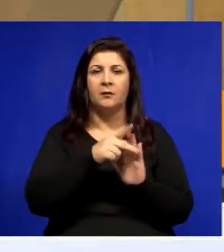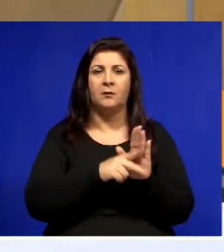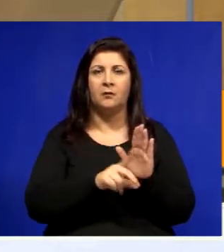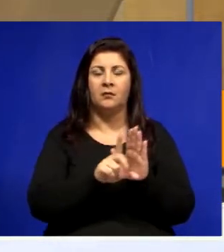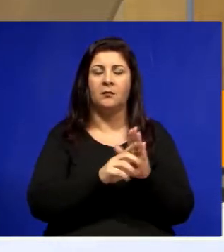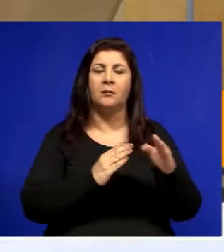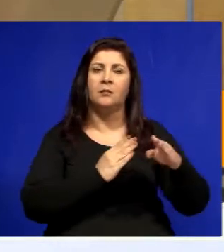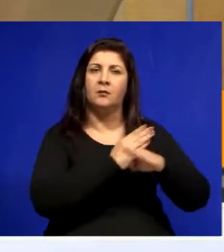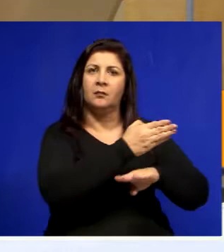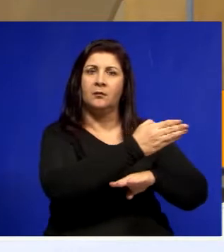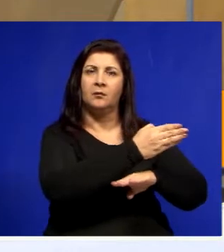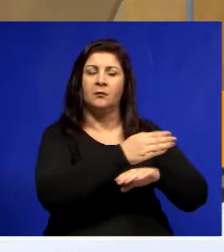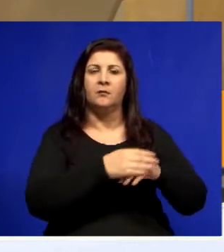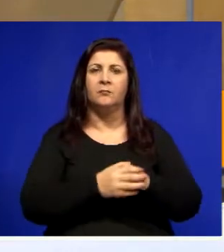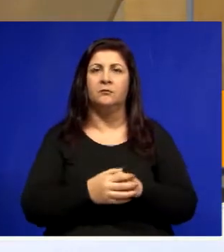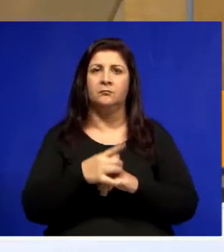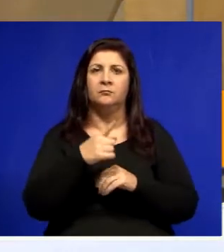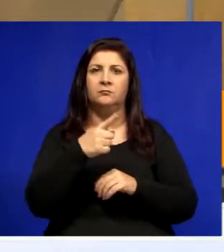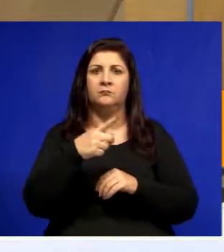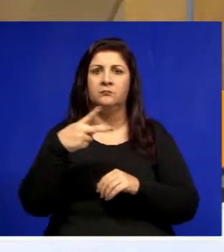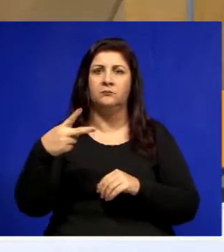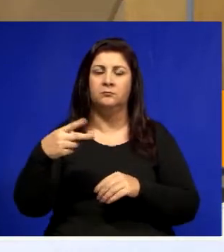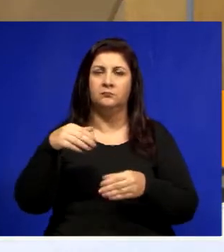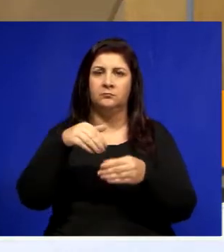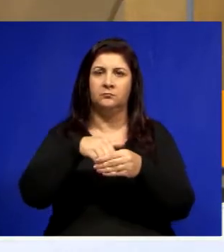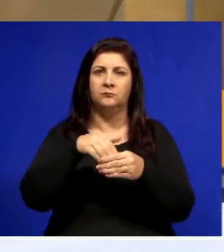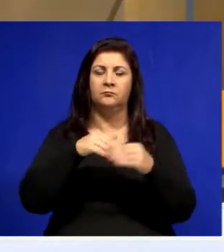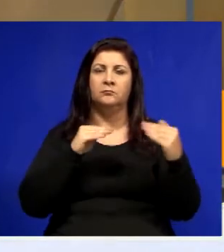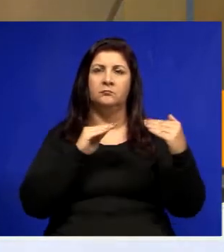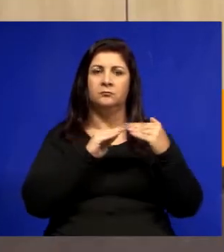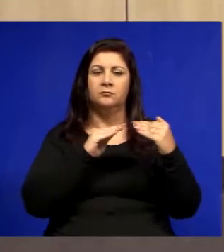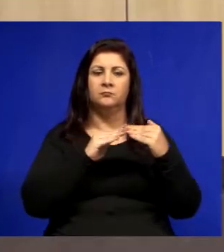aprovado com 12 votos favoráveis.